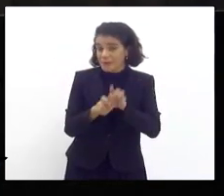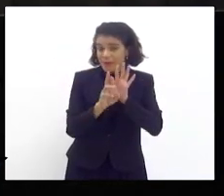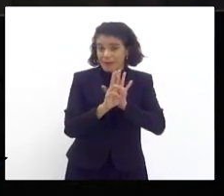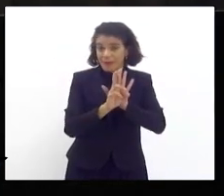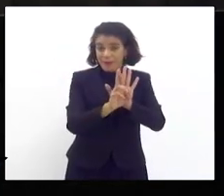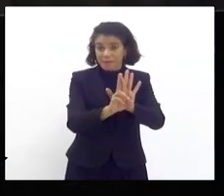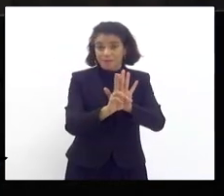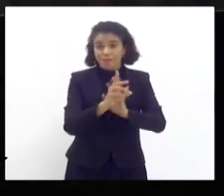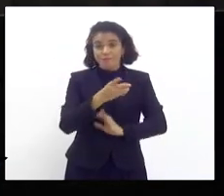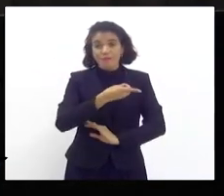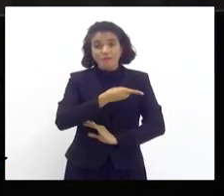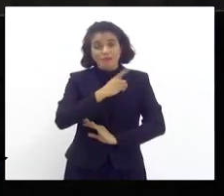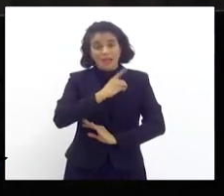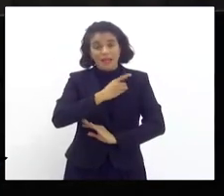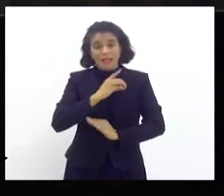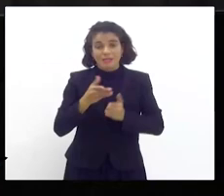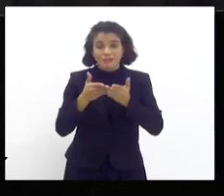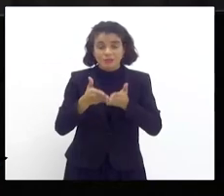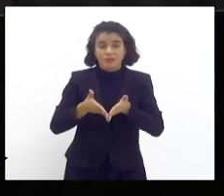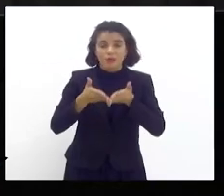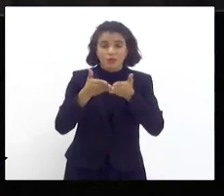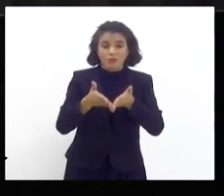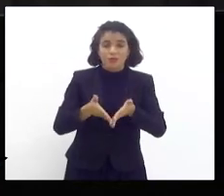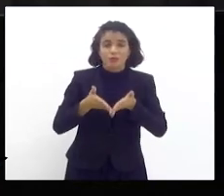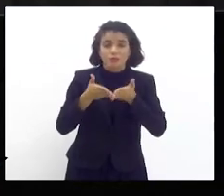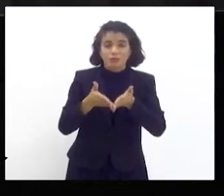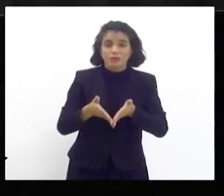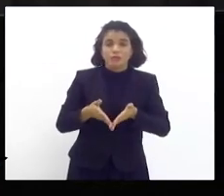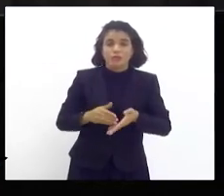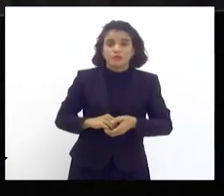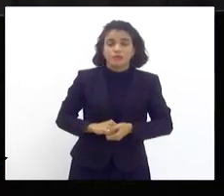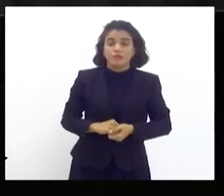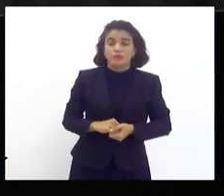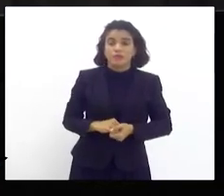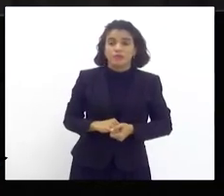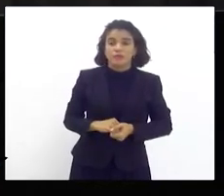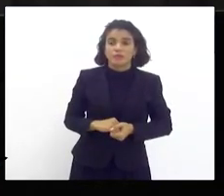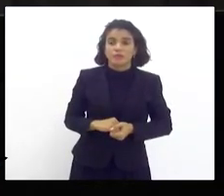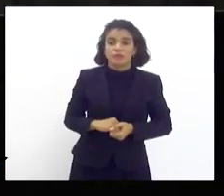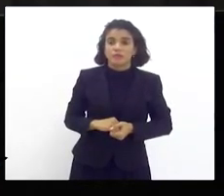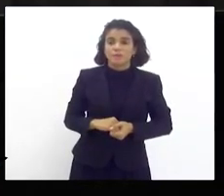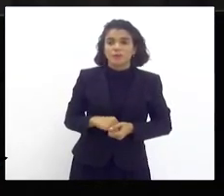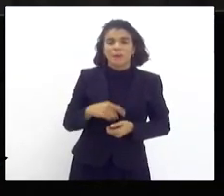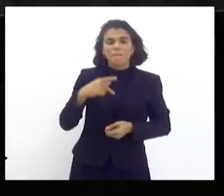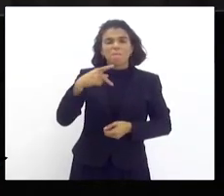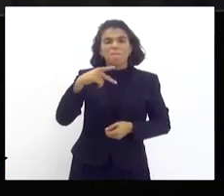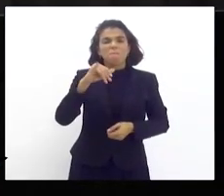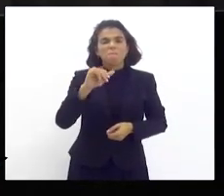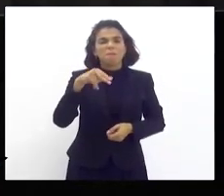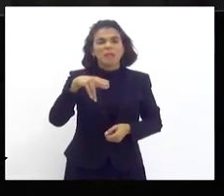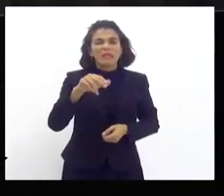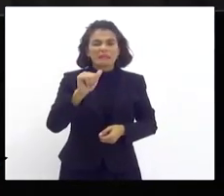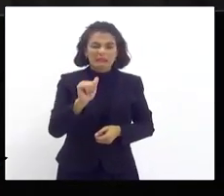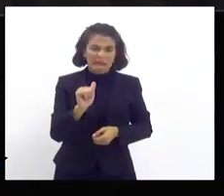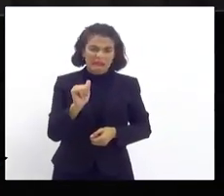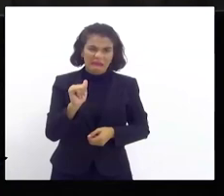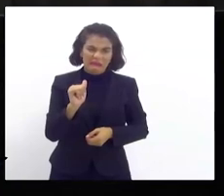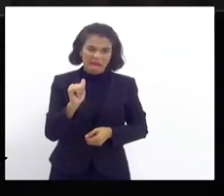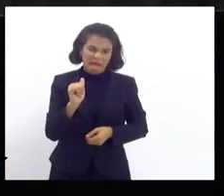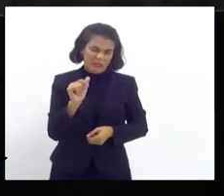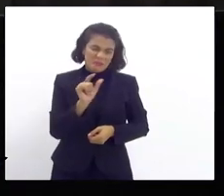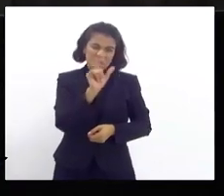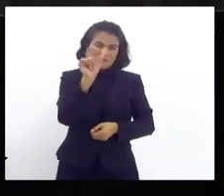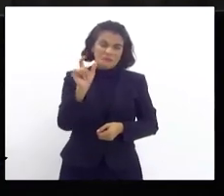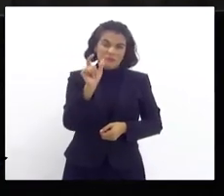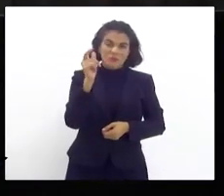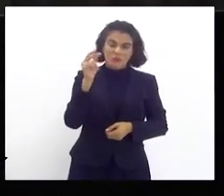Delegacia dos Portos lá de Mangaratiba, é tal Pina, não tem um sobrenome que eu não me recordo.